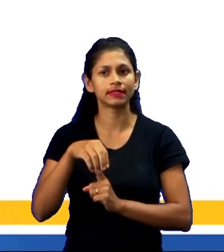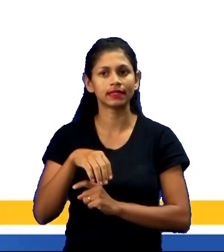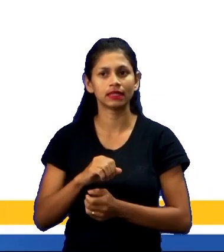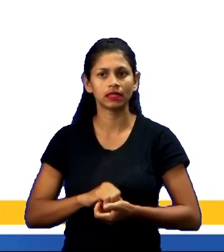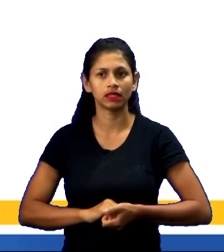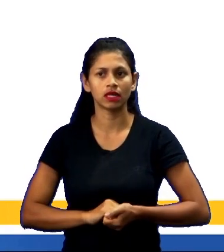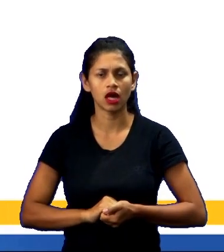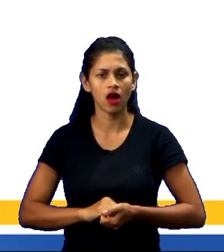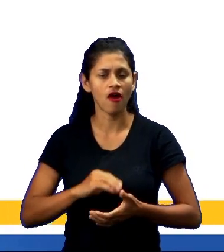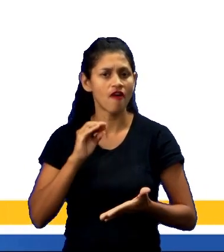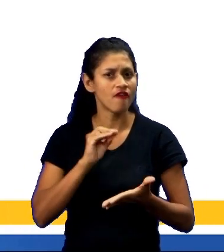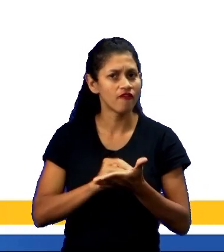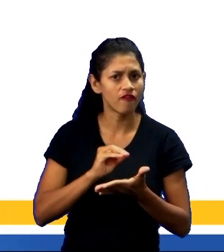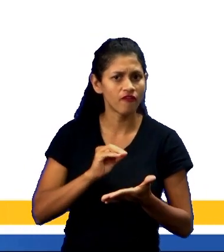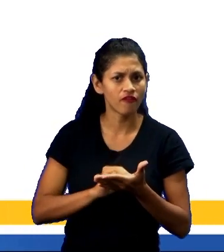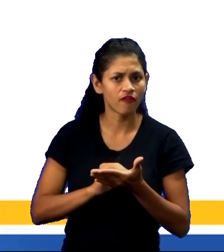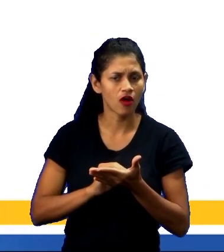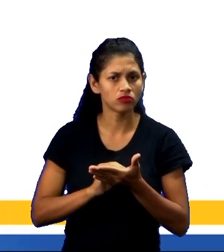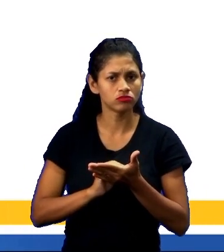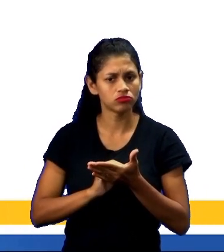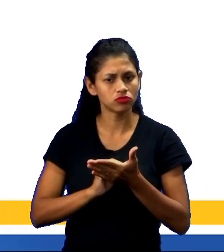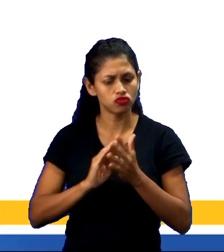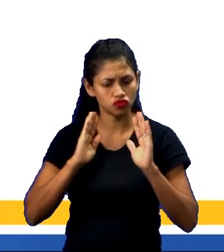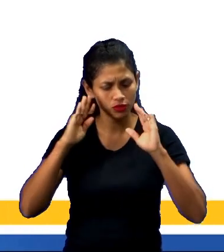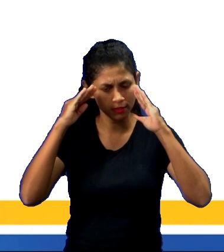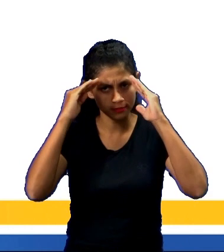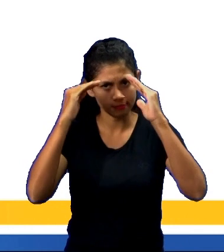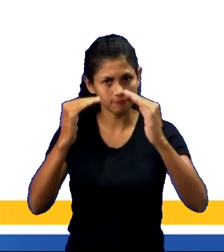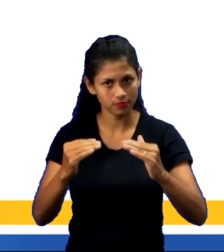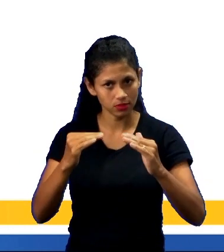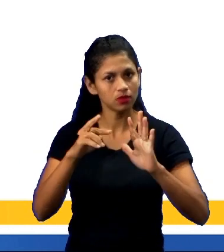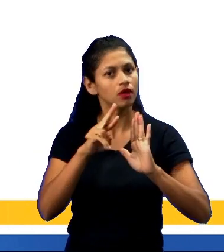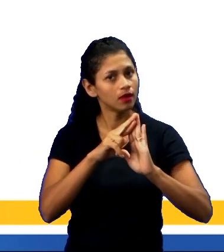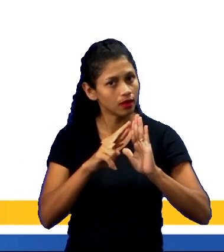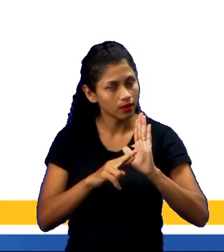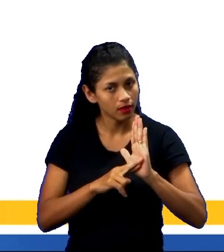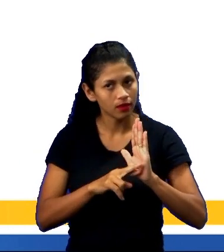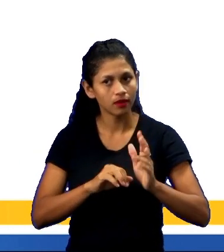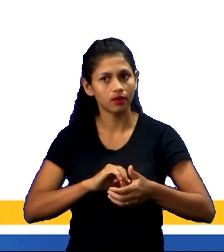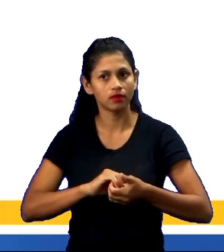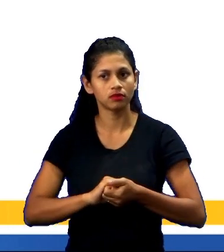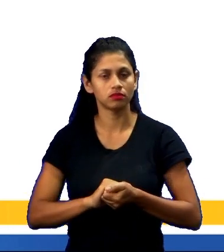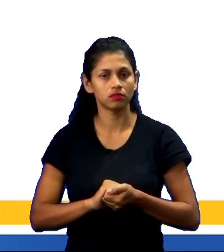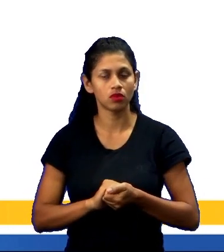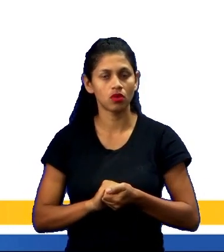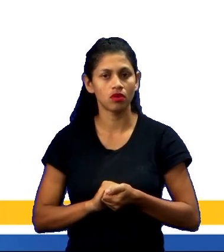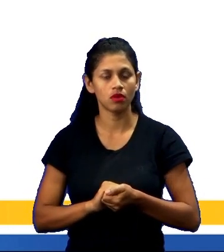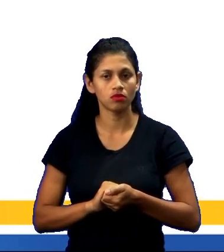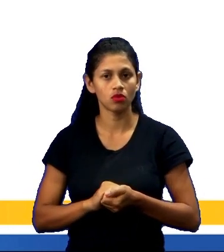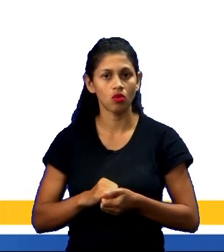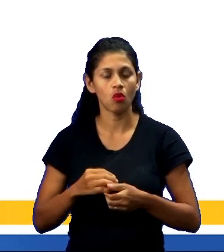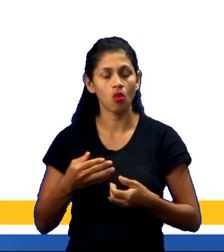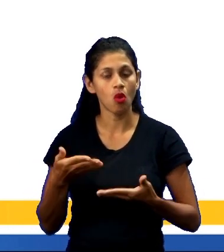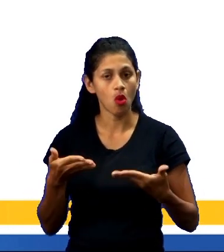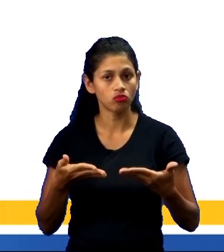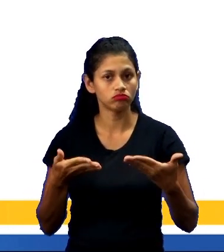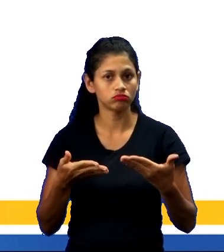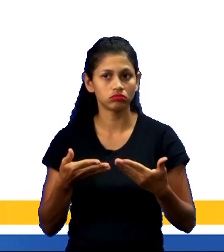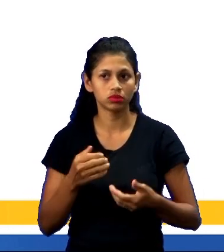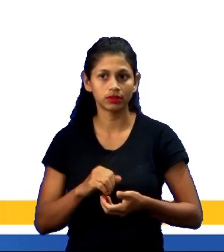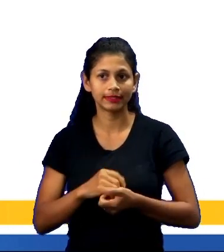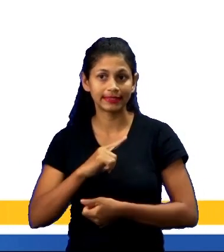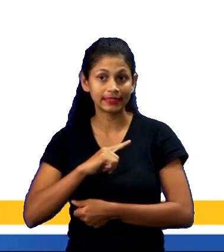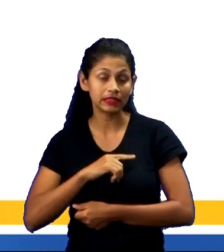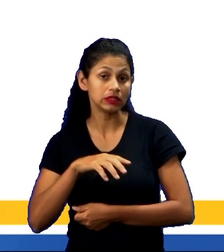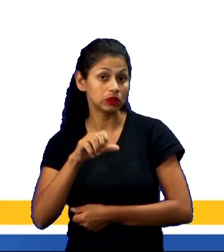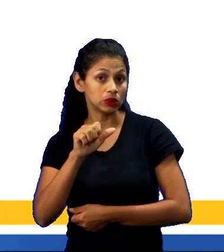irregularidades nas inscrições, erros na arbitragem, entre outros. Tanto que hoje está muito famoso o VAR. Além disso, vale incluir